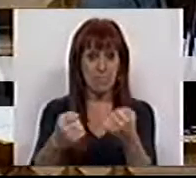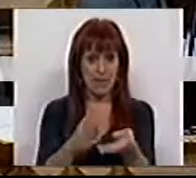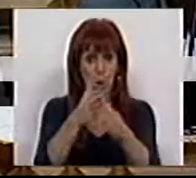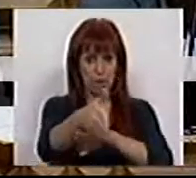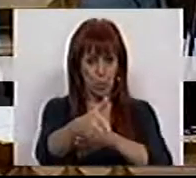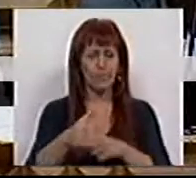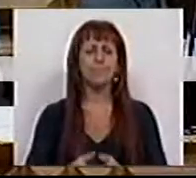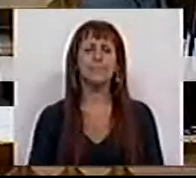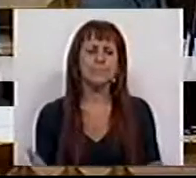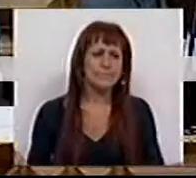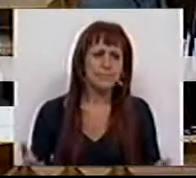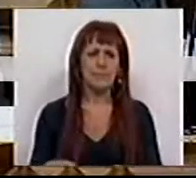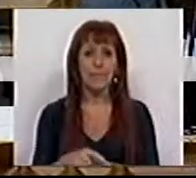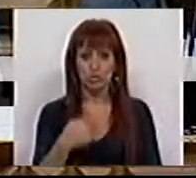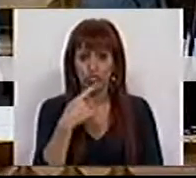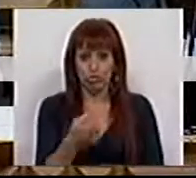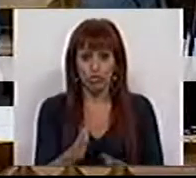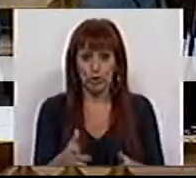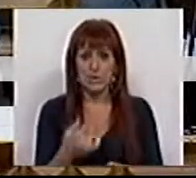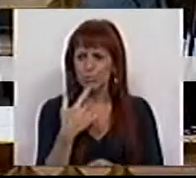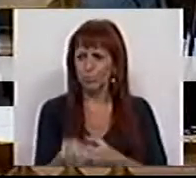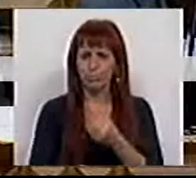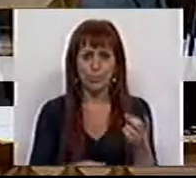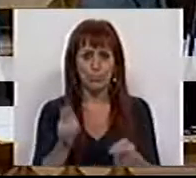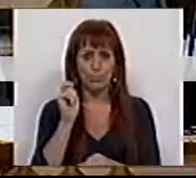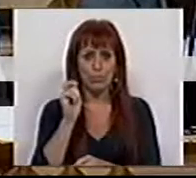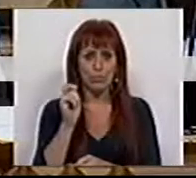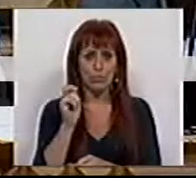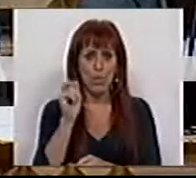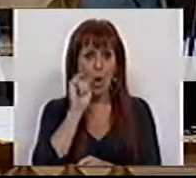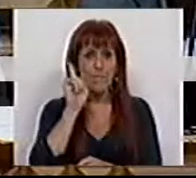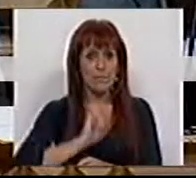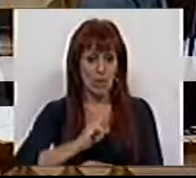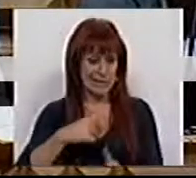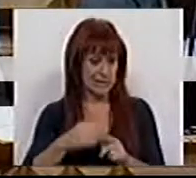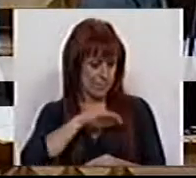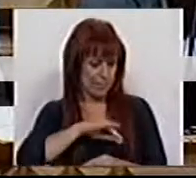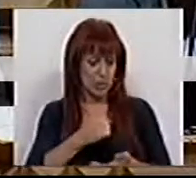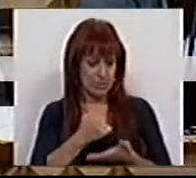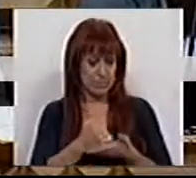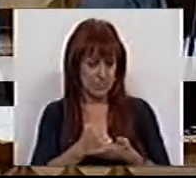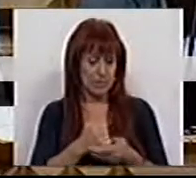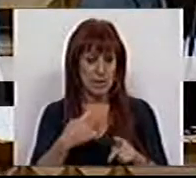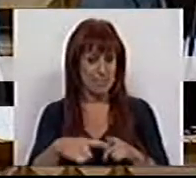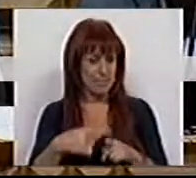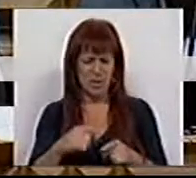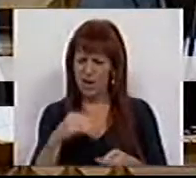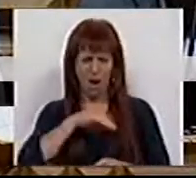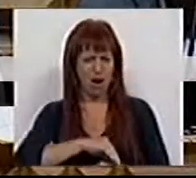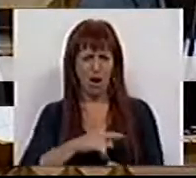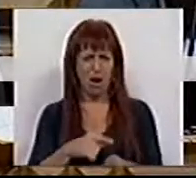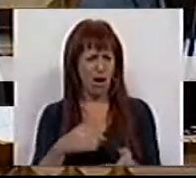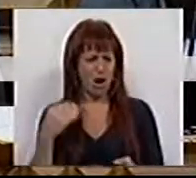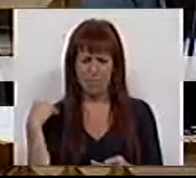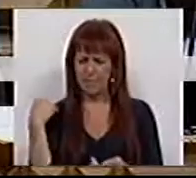continuidade. Ora, como já disse, muitas e muitos beneficiários destas prestações não recebem